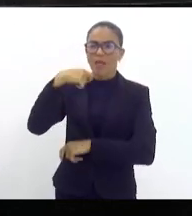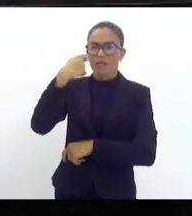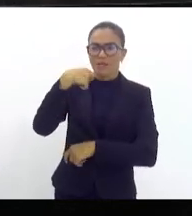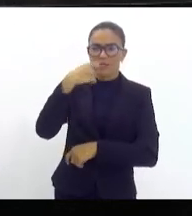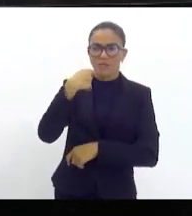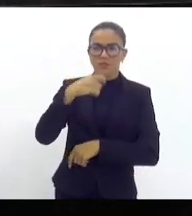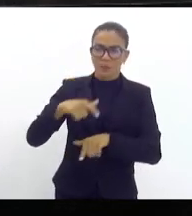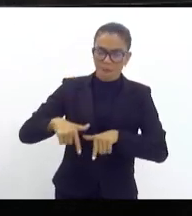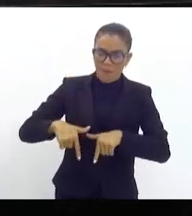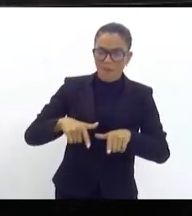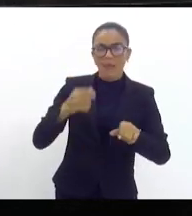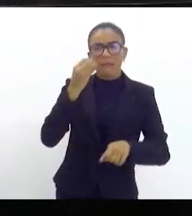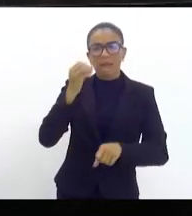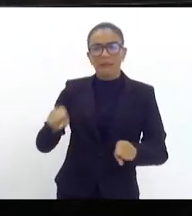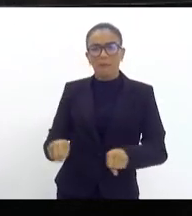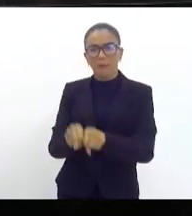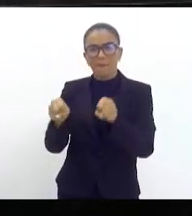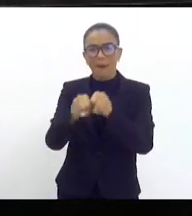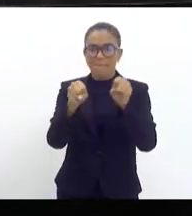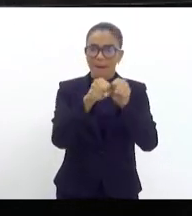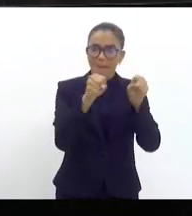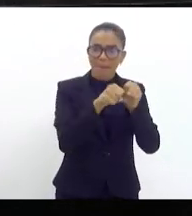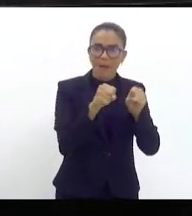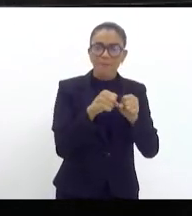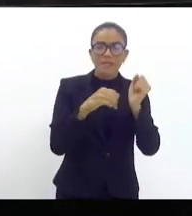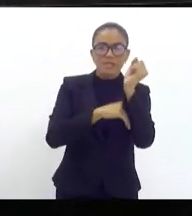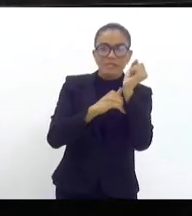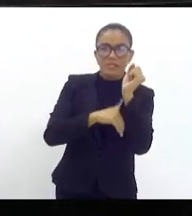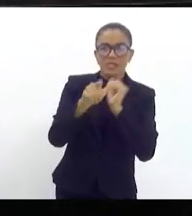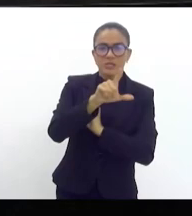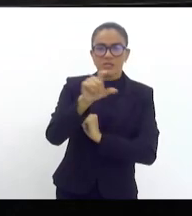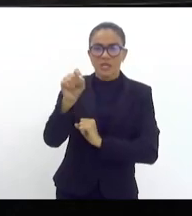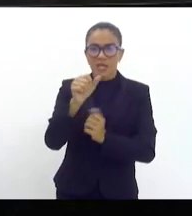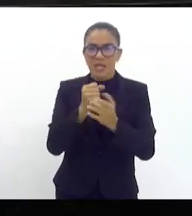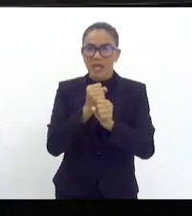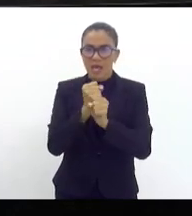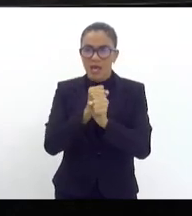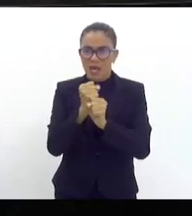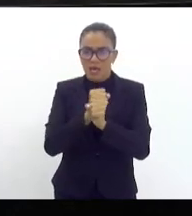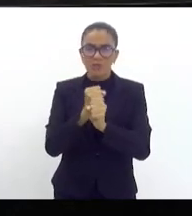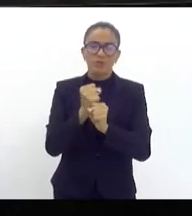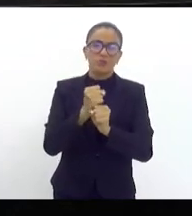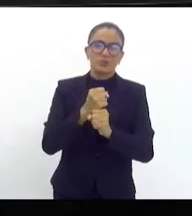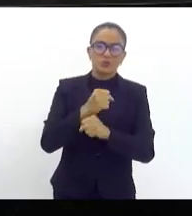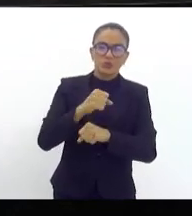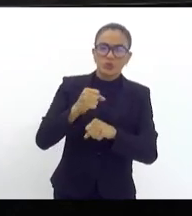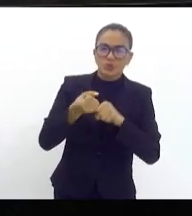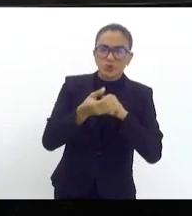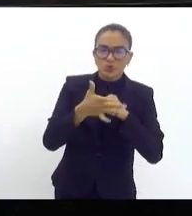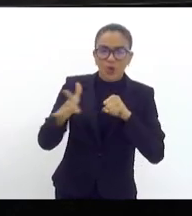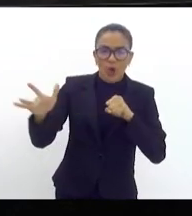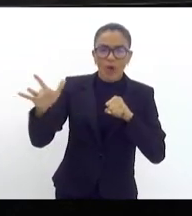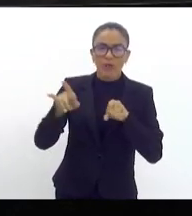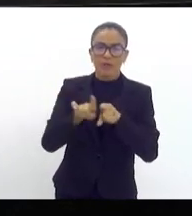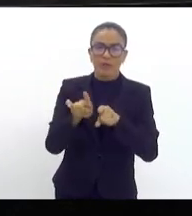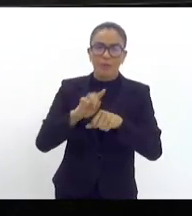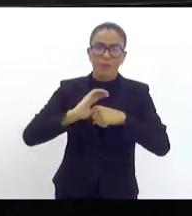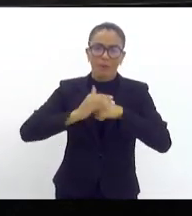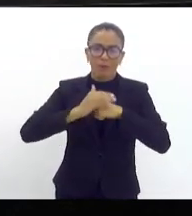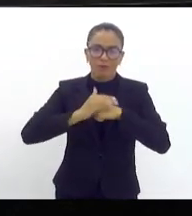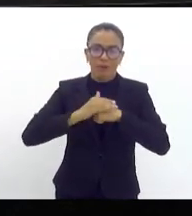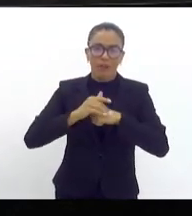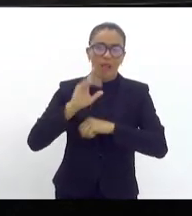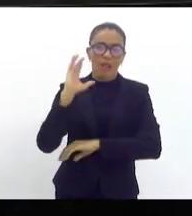fizeram de tudo para derrubá-lo. Sigilo de 100 anos, cartão corporativos, joia, pedofilia, desbatamento da